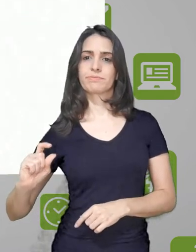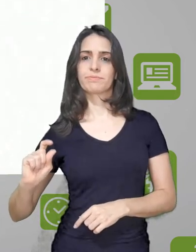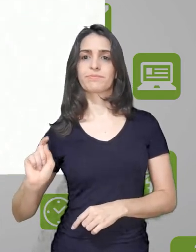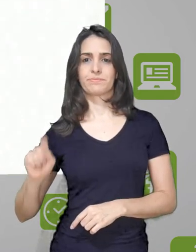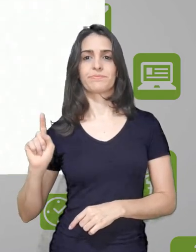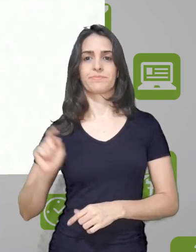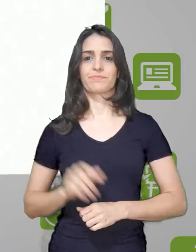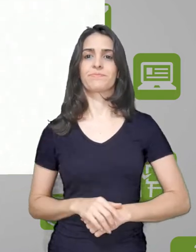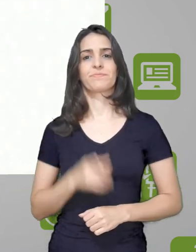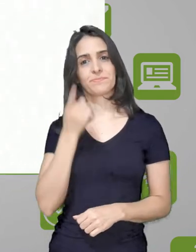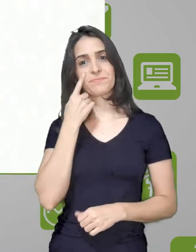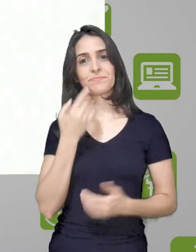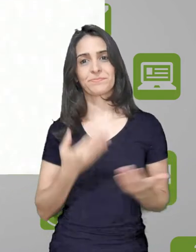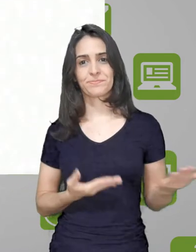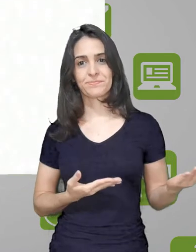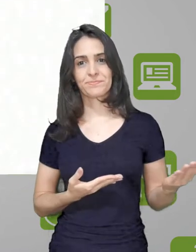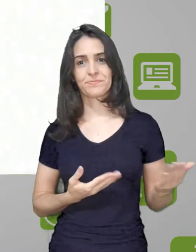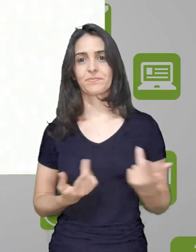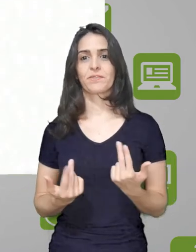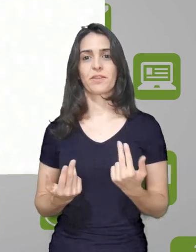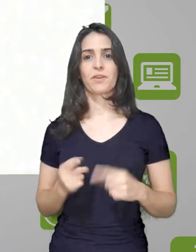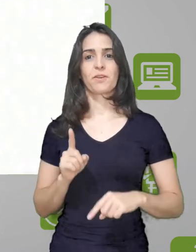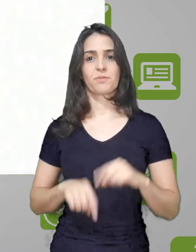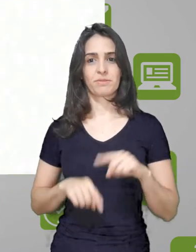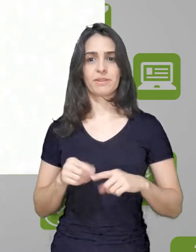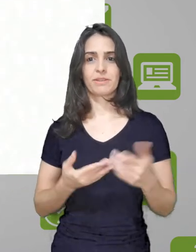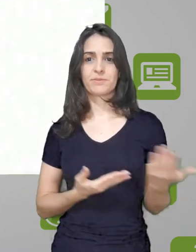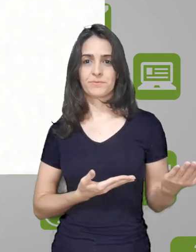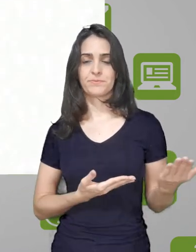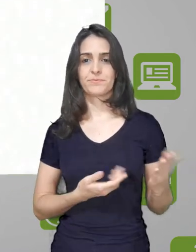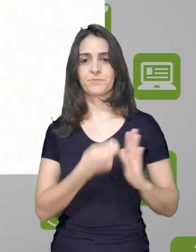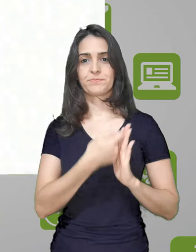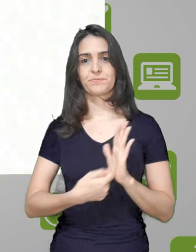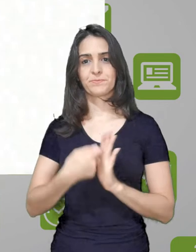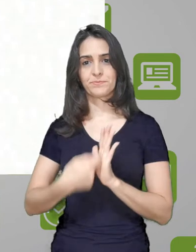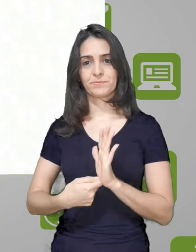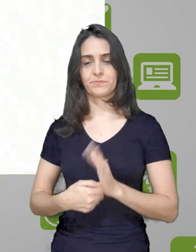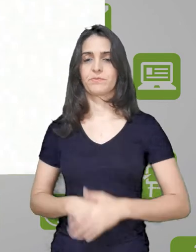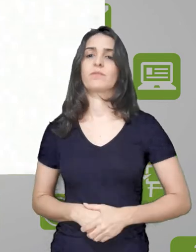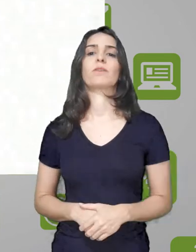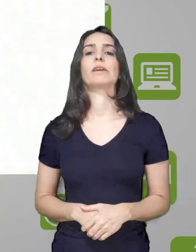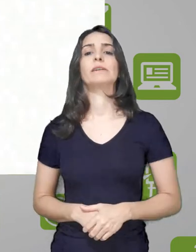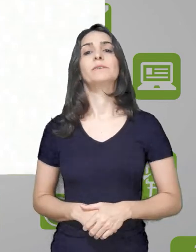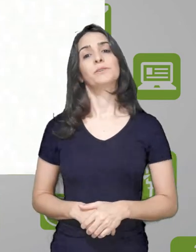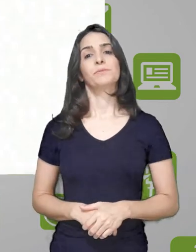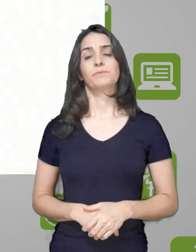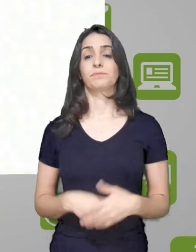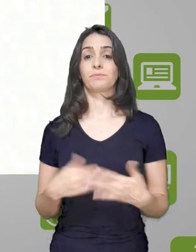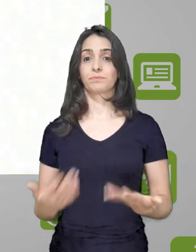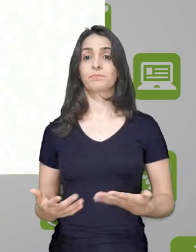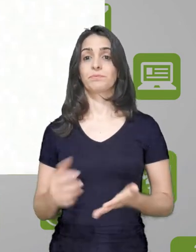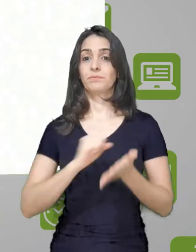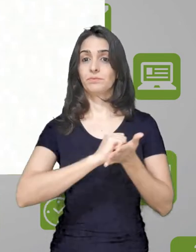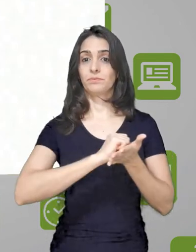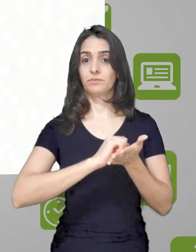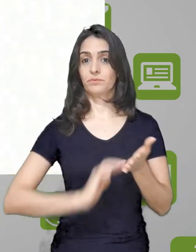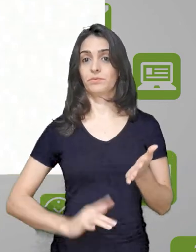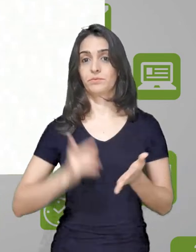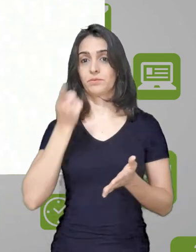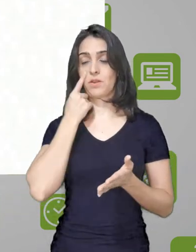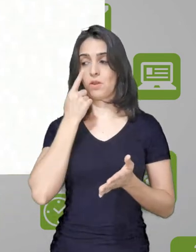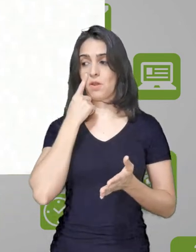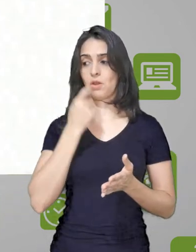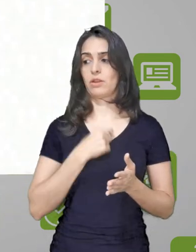Agora, nesses casos, é o mesmo caso aqui também desses materiais. Agora, nesses casos aqui da